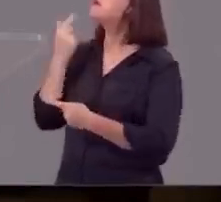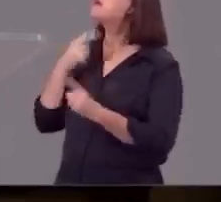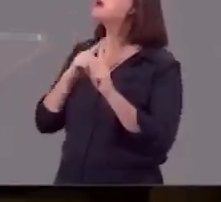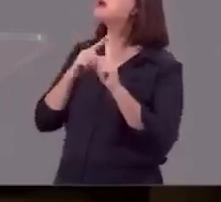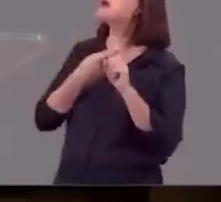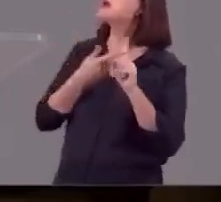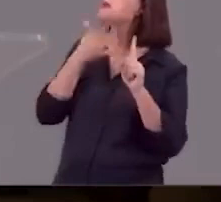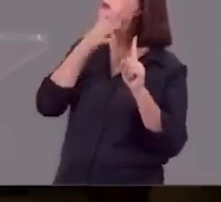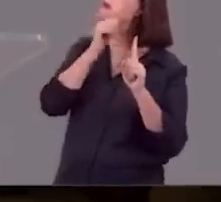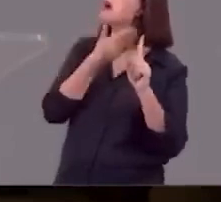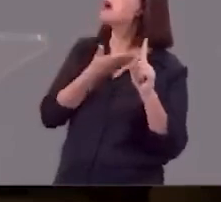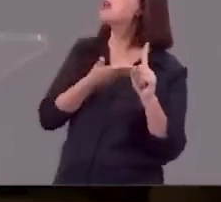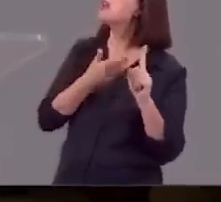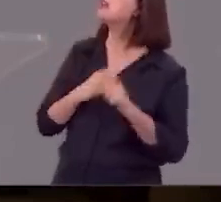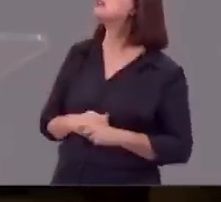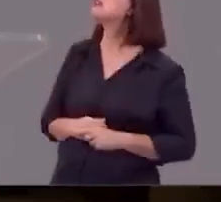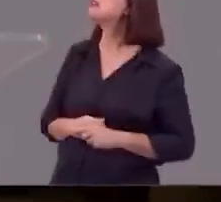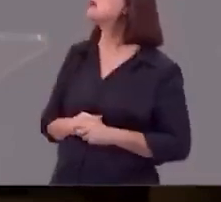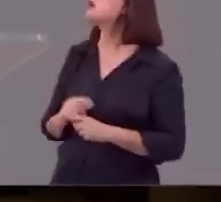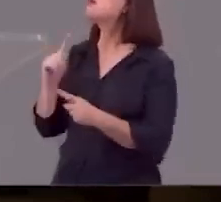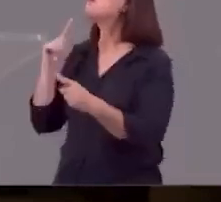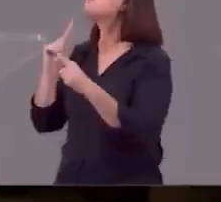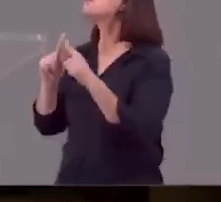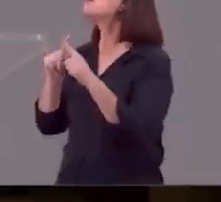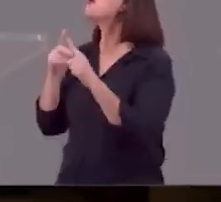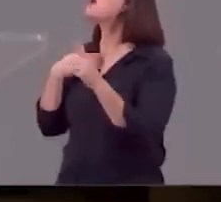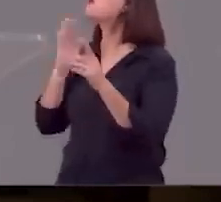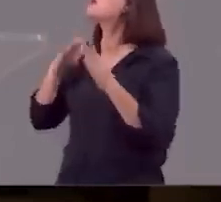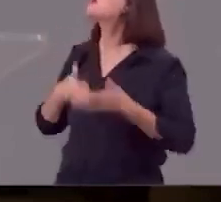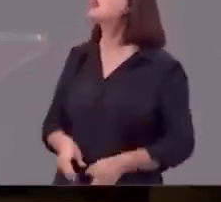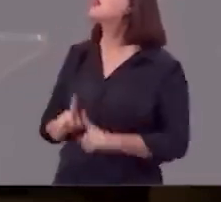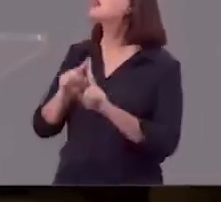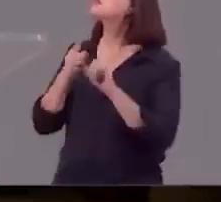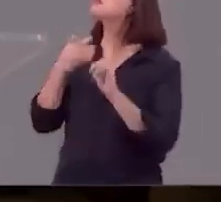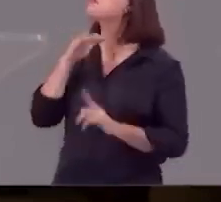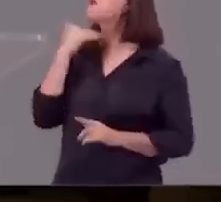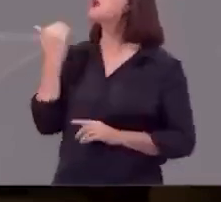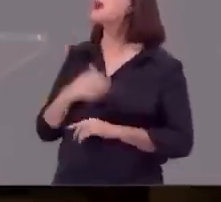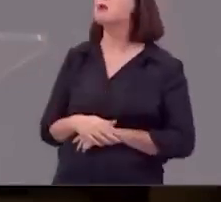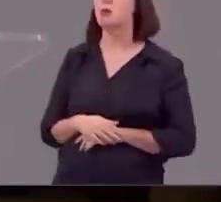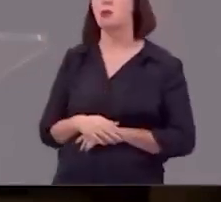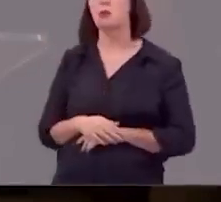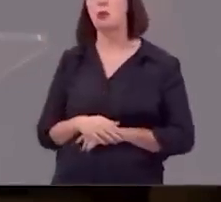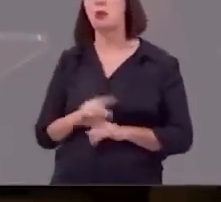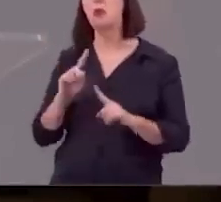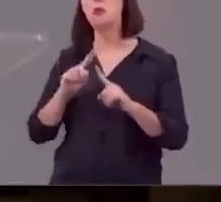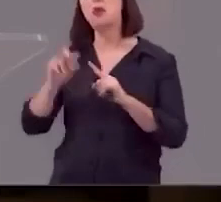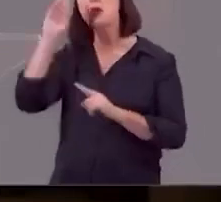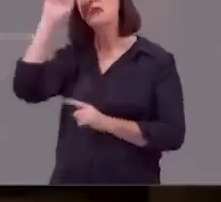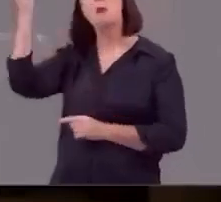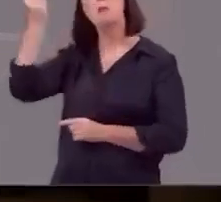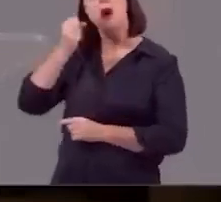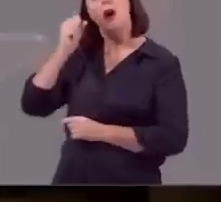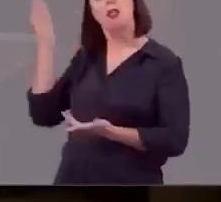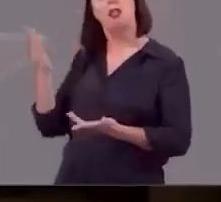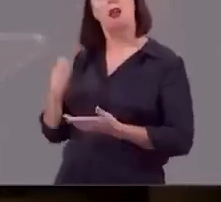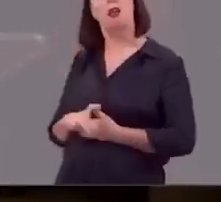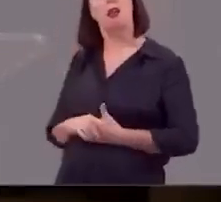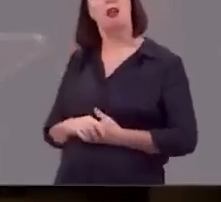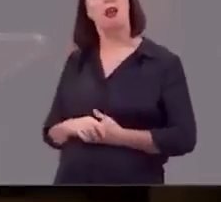ventre da minha mãe porque que eu não morri ao nascer porque que o senhor não me mata de uma vez